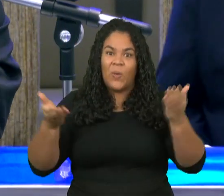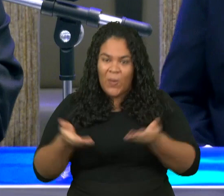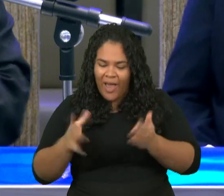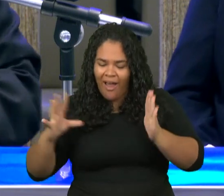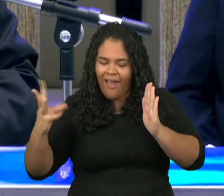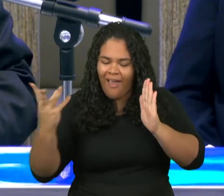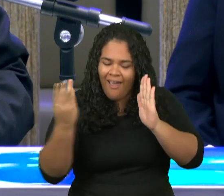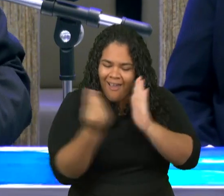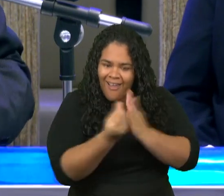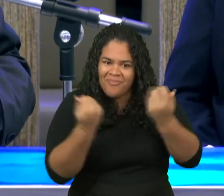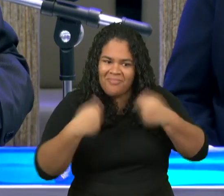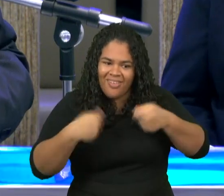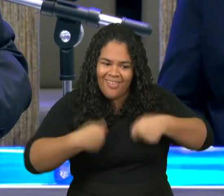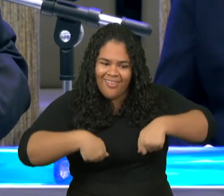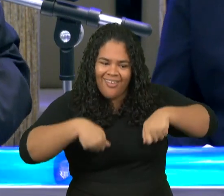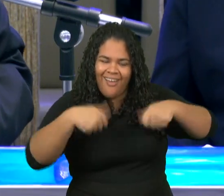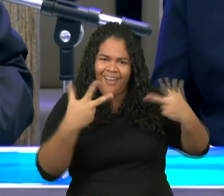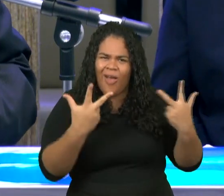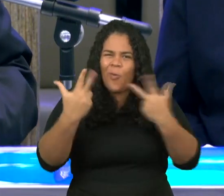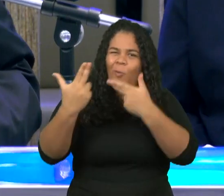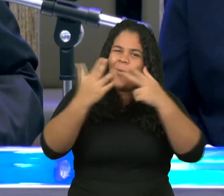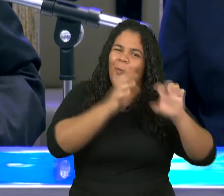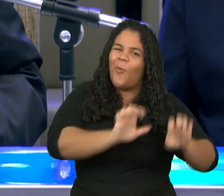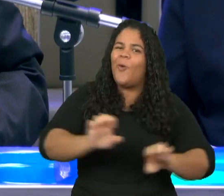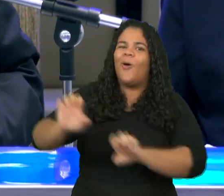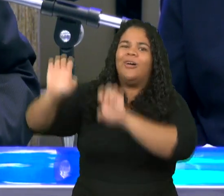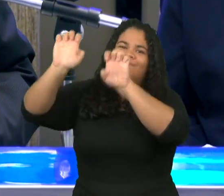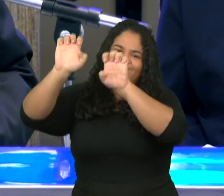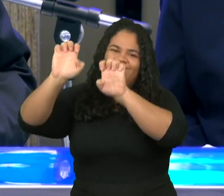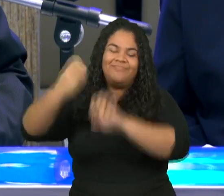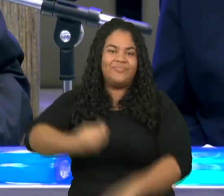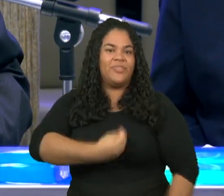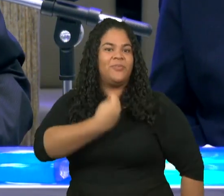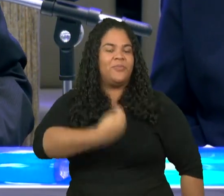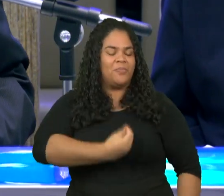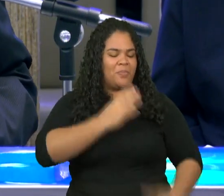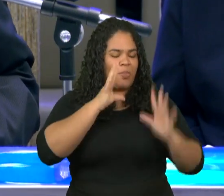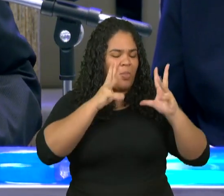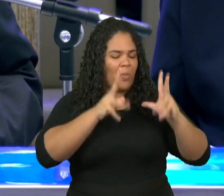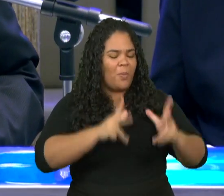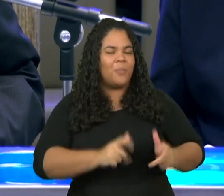amém vivendo em santidade